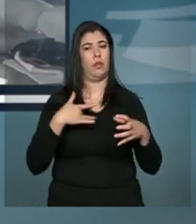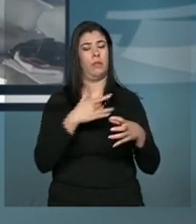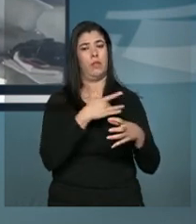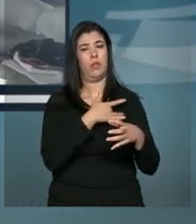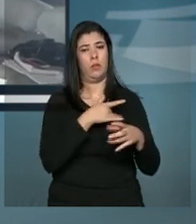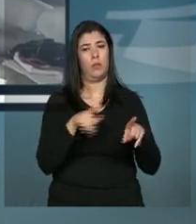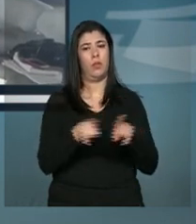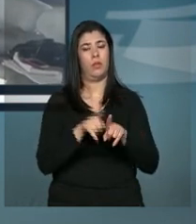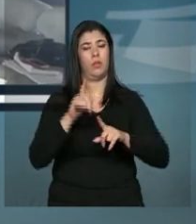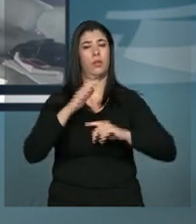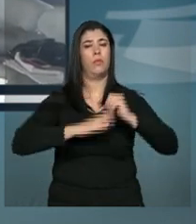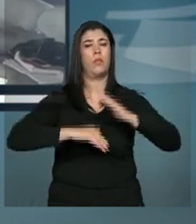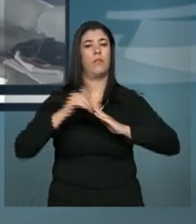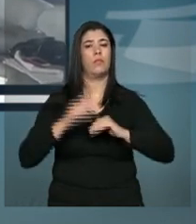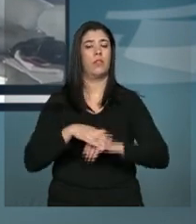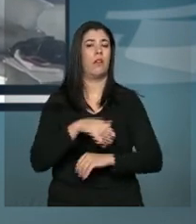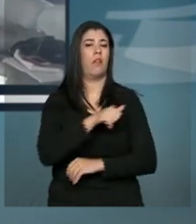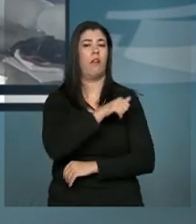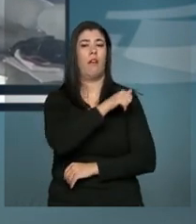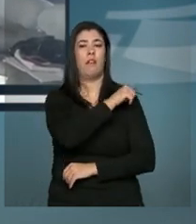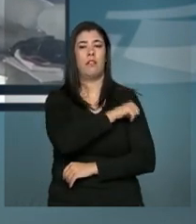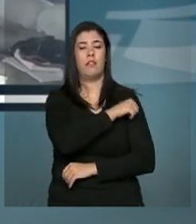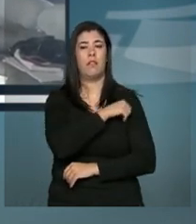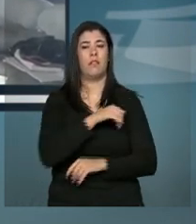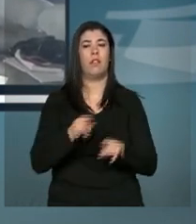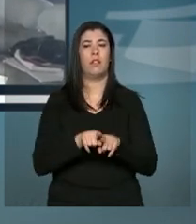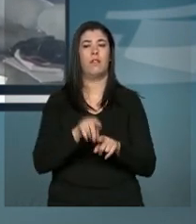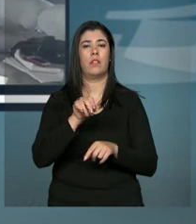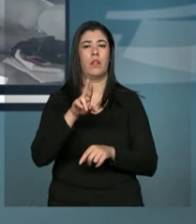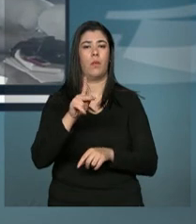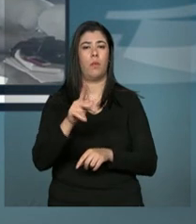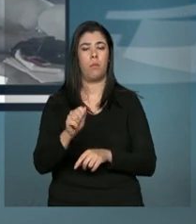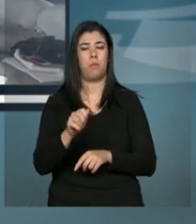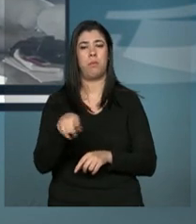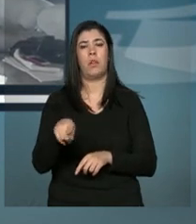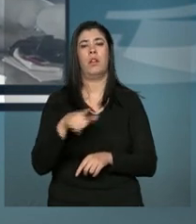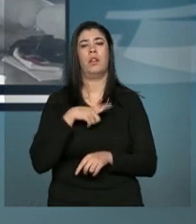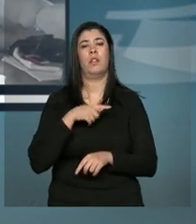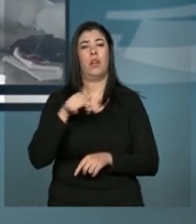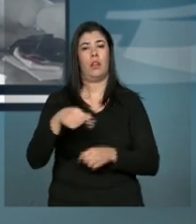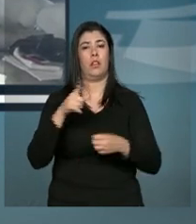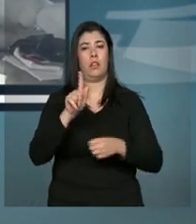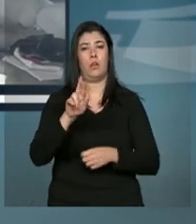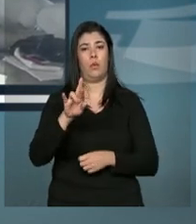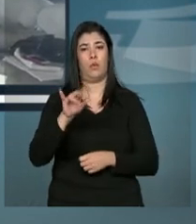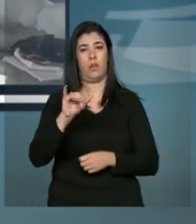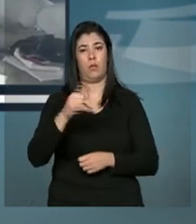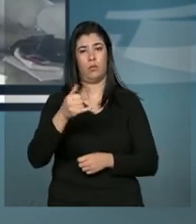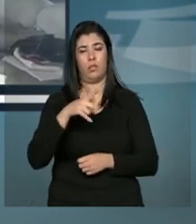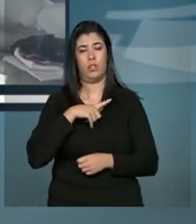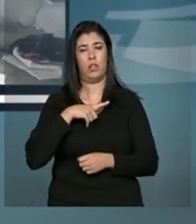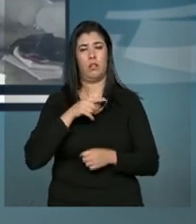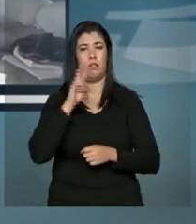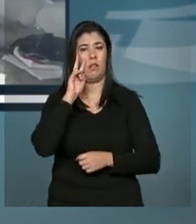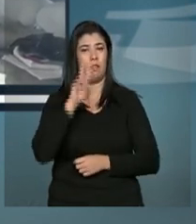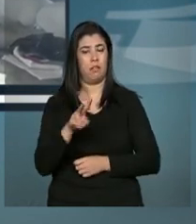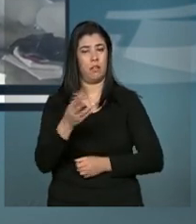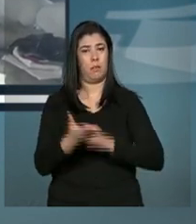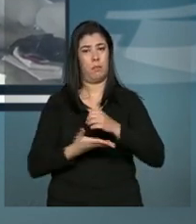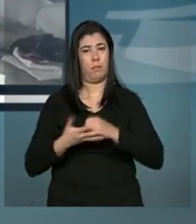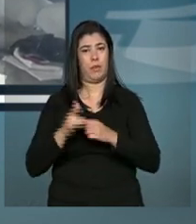agentes comunitários, das nossas USAFAs. Guarujá mudou a sua atenção básica. Hoje, há um